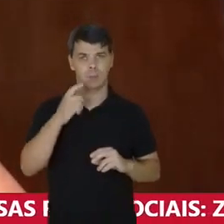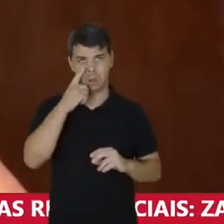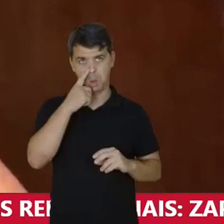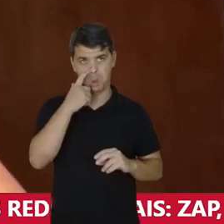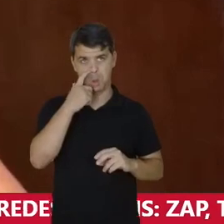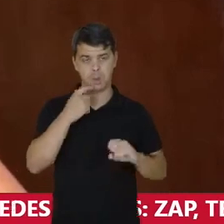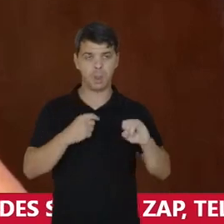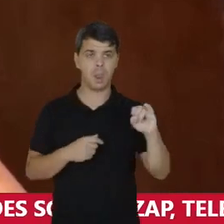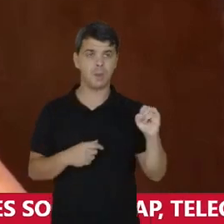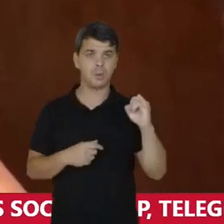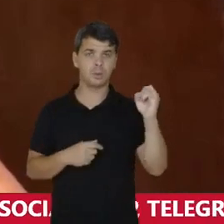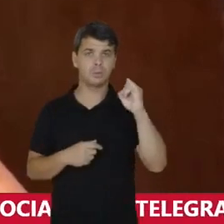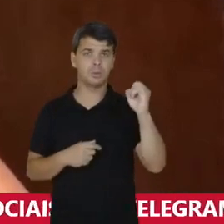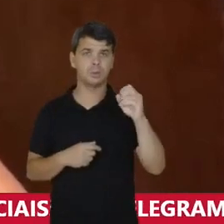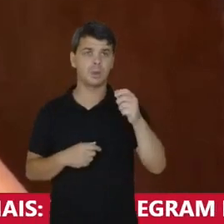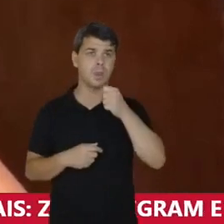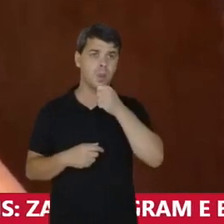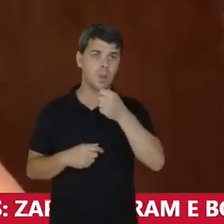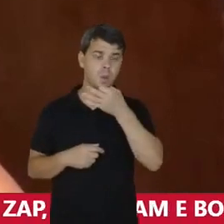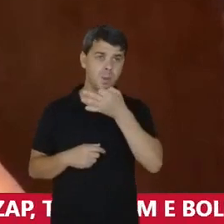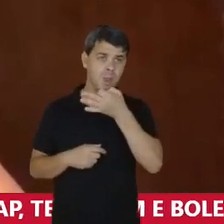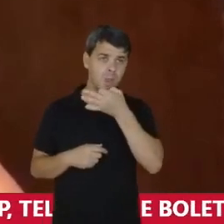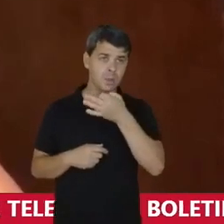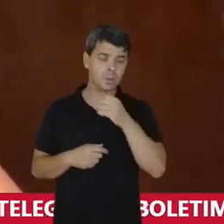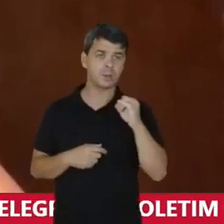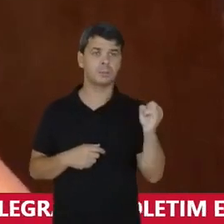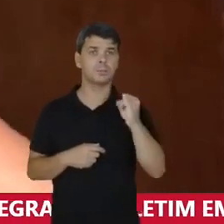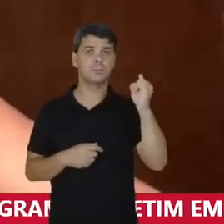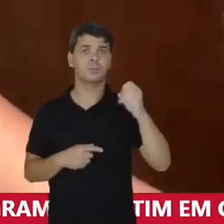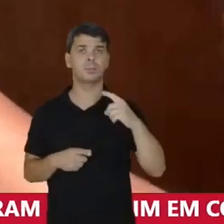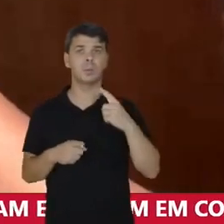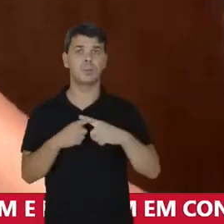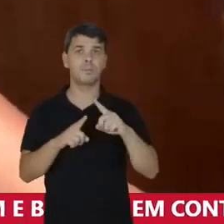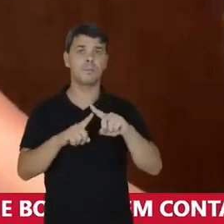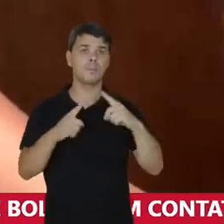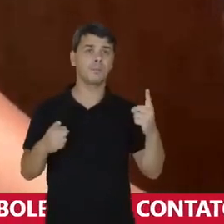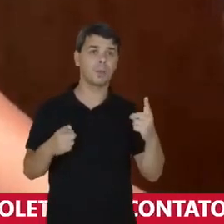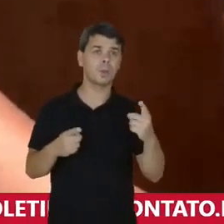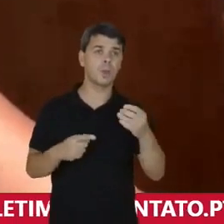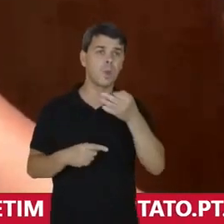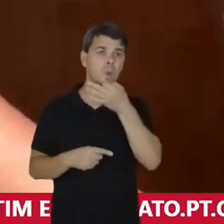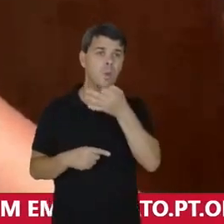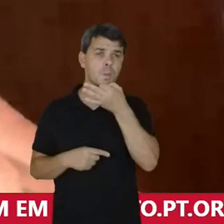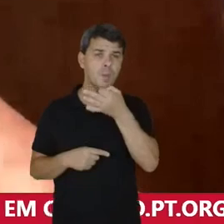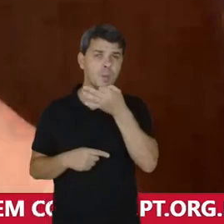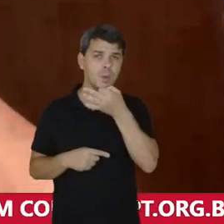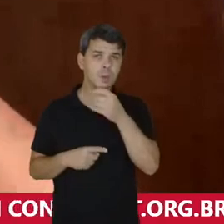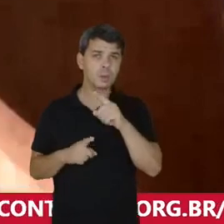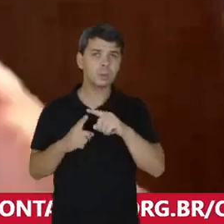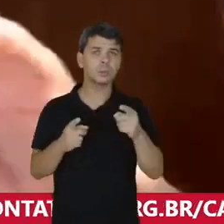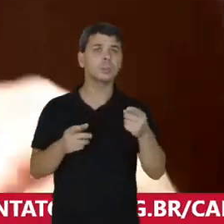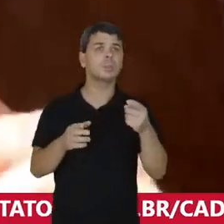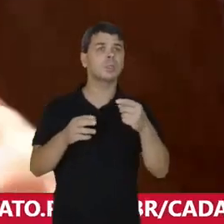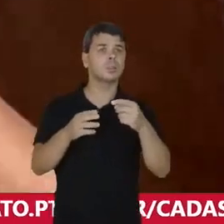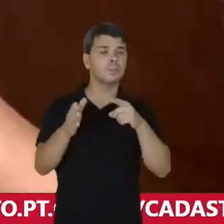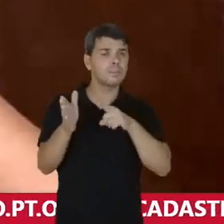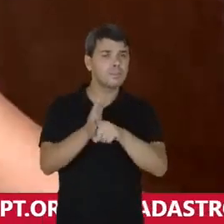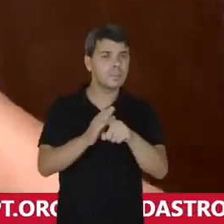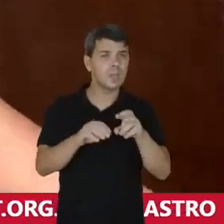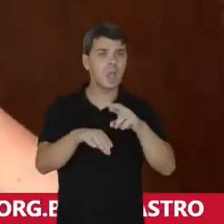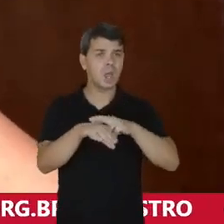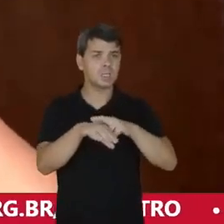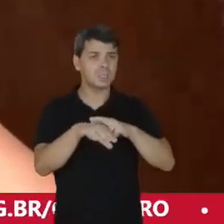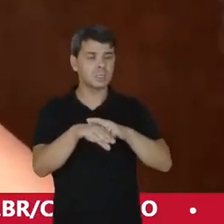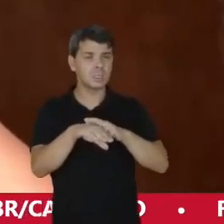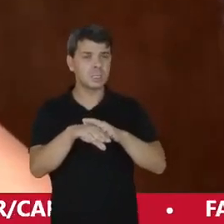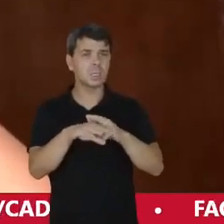aqui Agradecer o espaço De fala Para mim É extremamente importante Mas dizer que Minhas falas Sempre são carregadas De questões De raça